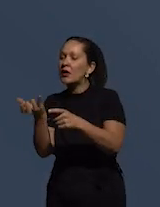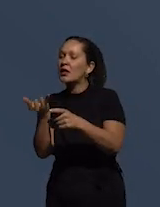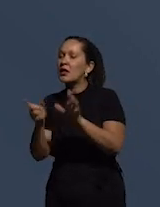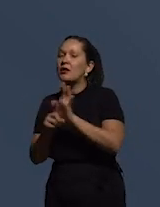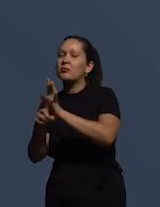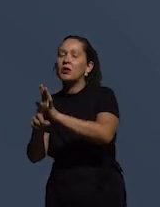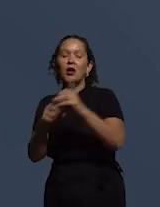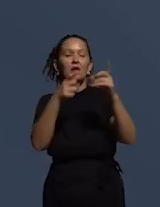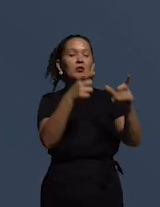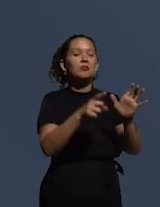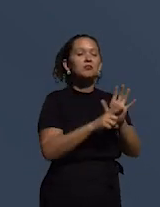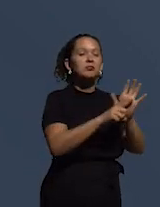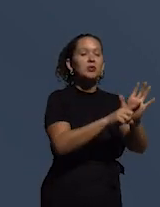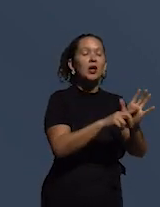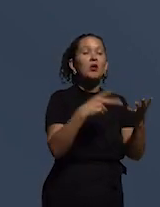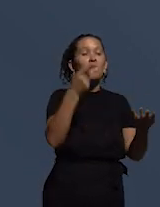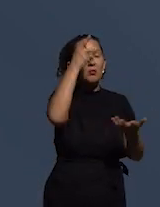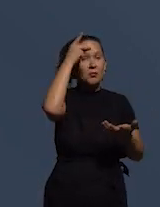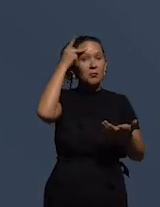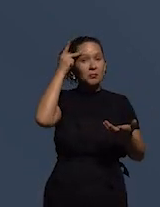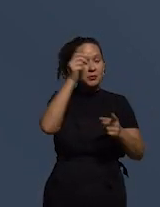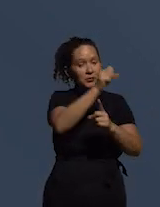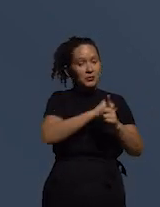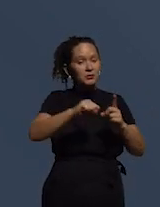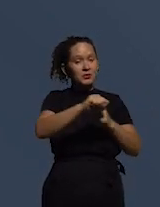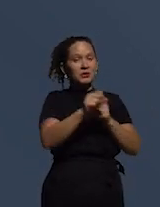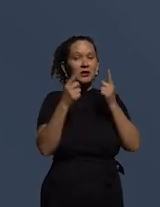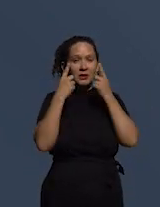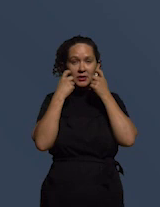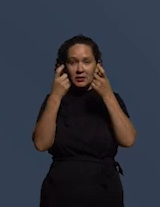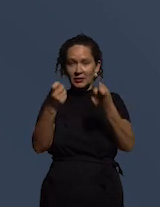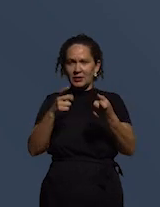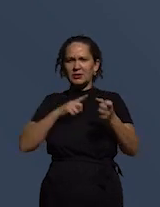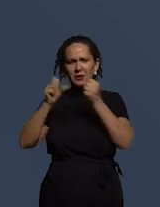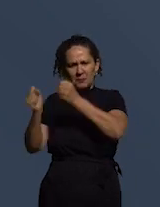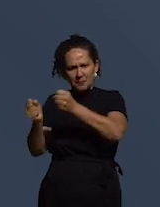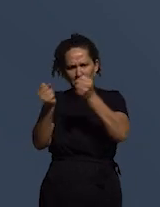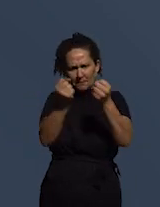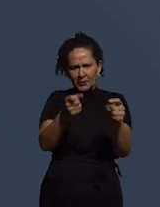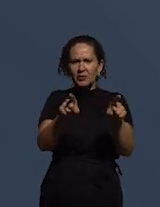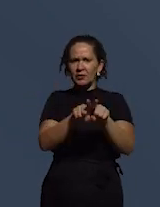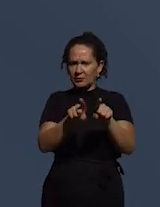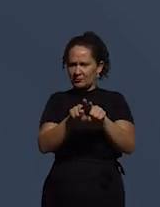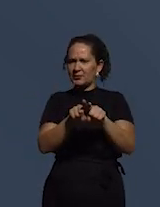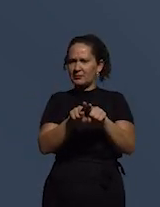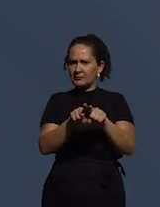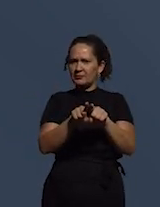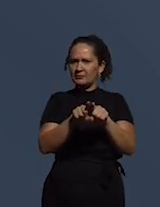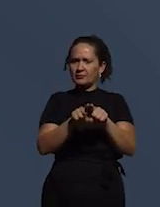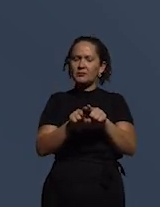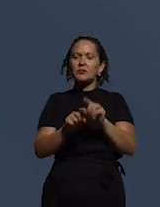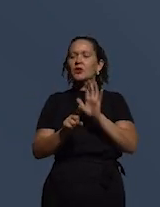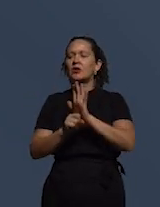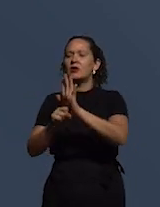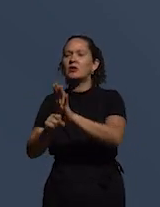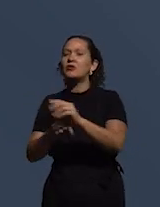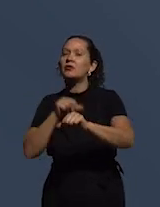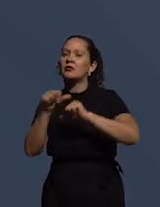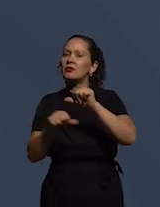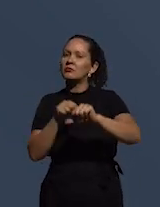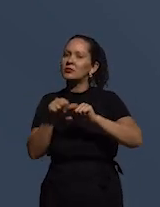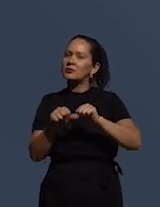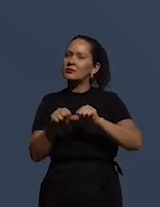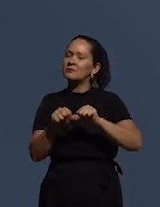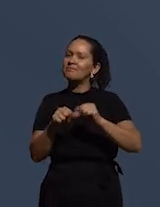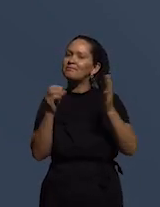colaborar quem dentro da sociedade tem interesse e quem tem poder para viabilizar uma mudança falta